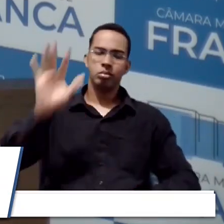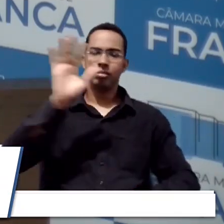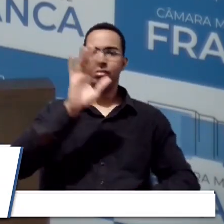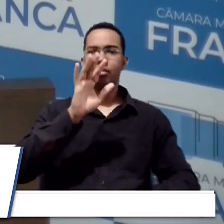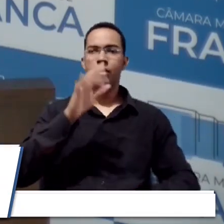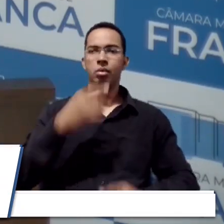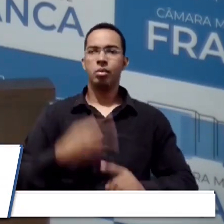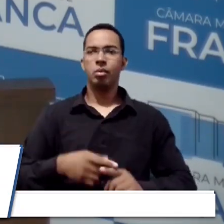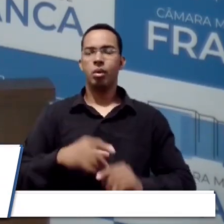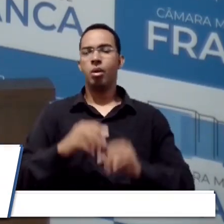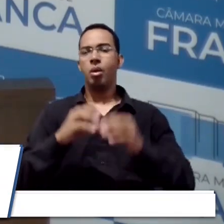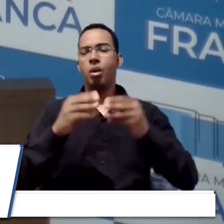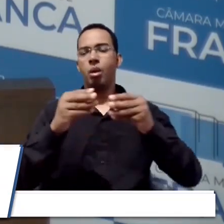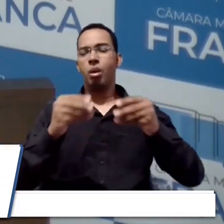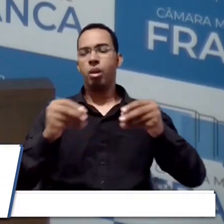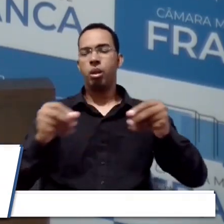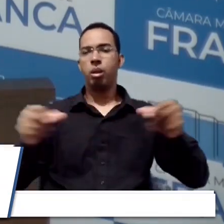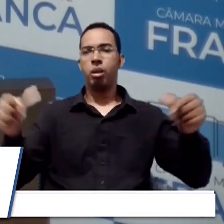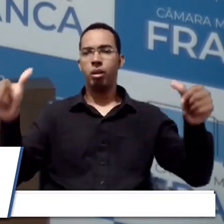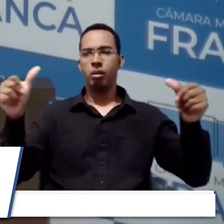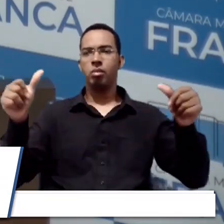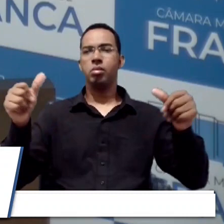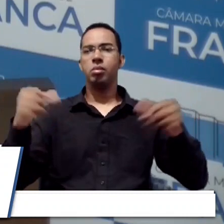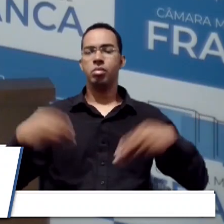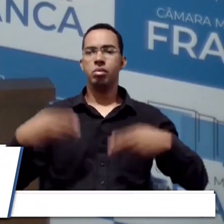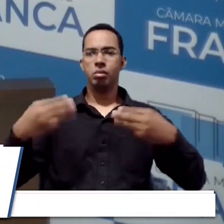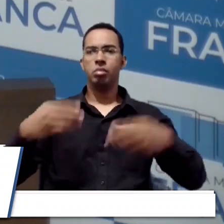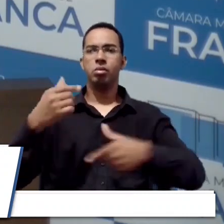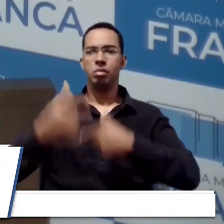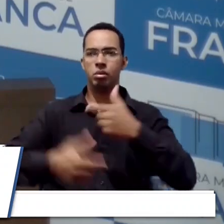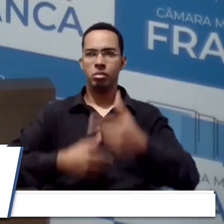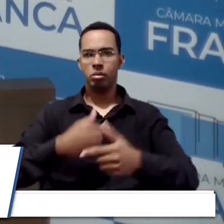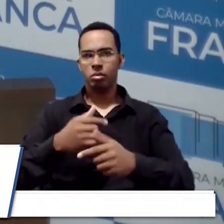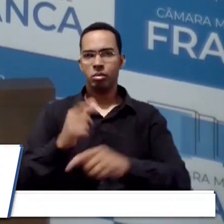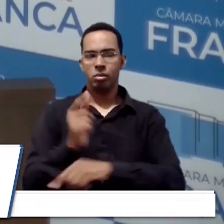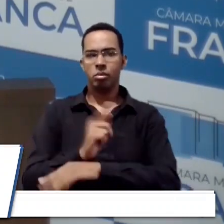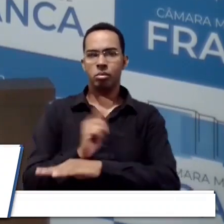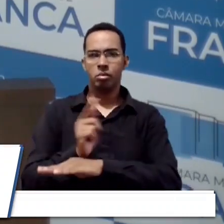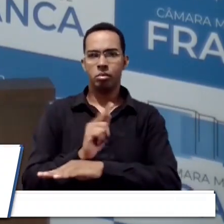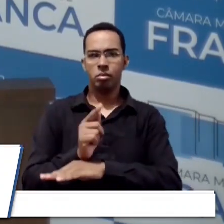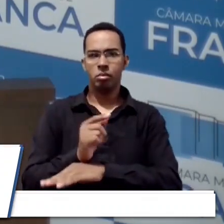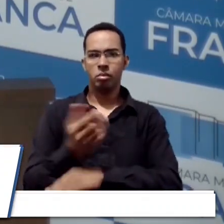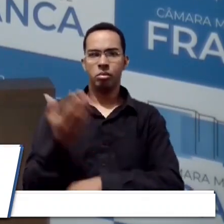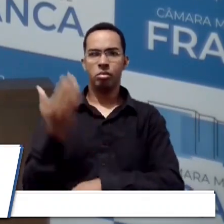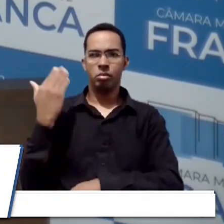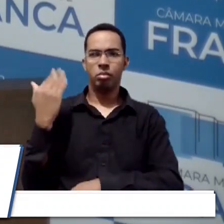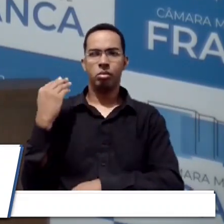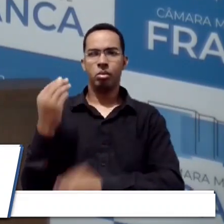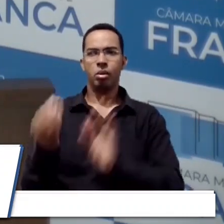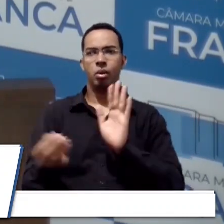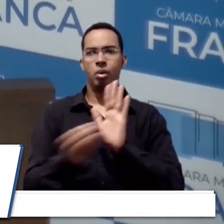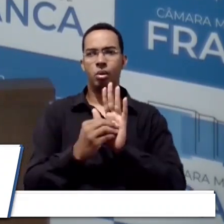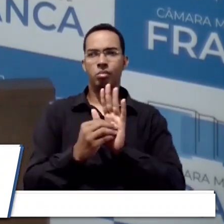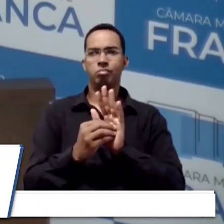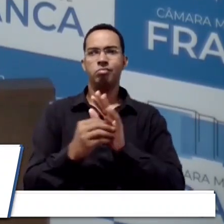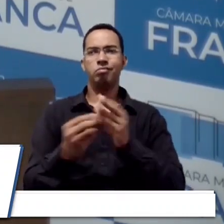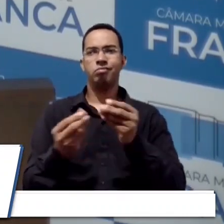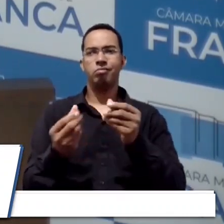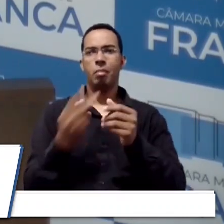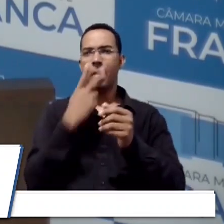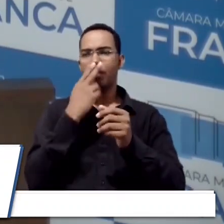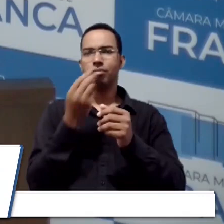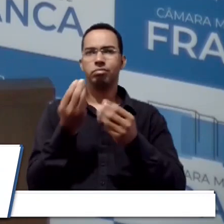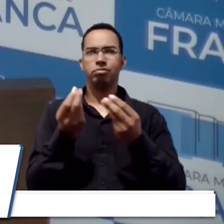devastado o Ministério do Trabalho na gestão anterior. Foi colocado numa condição de quase que de uma